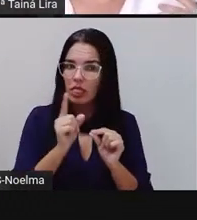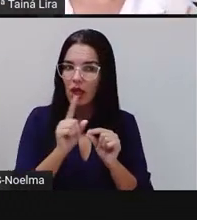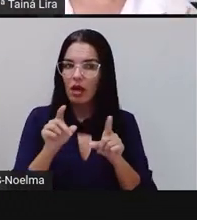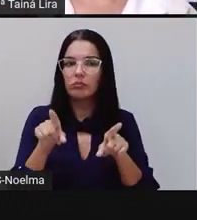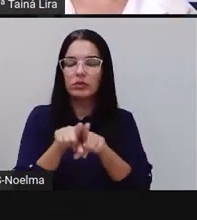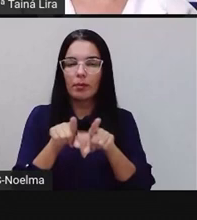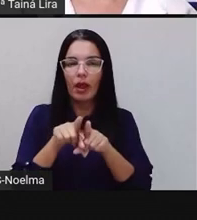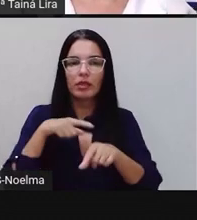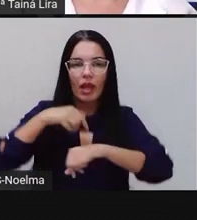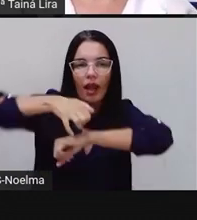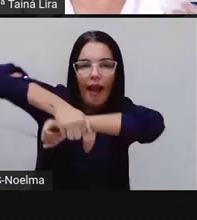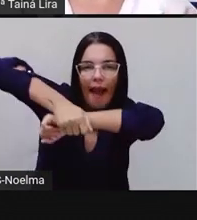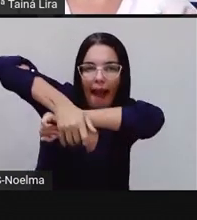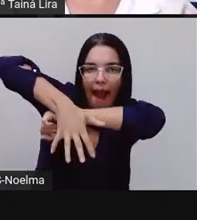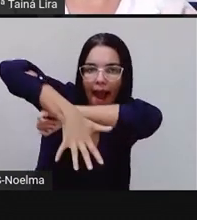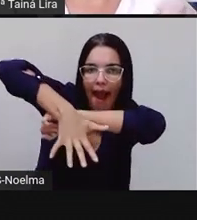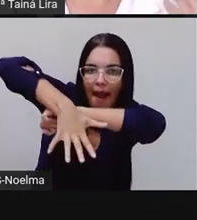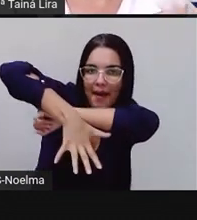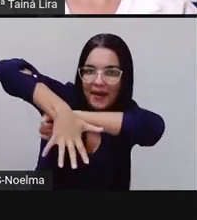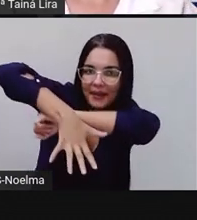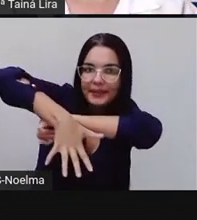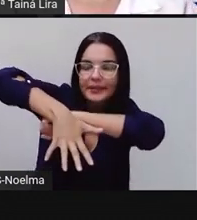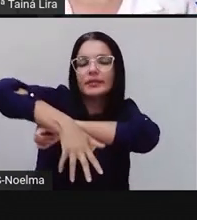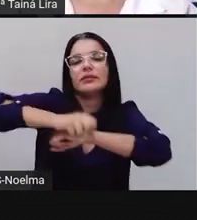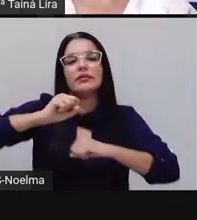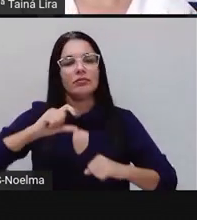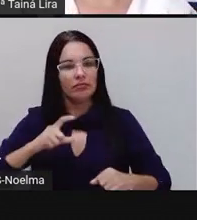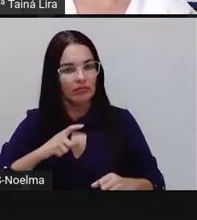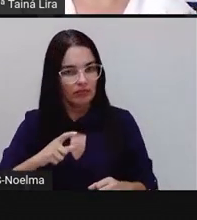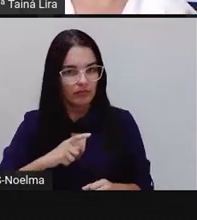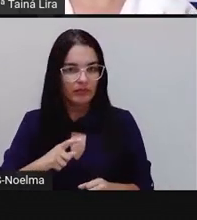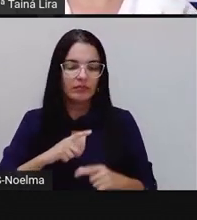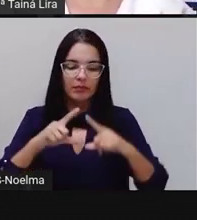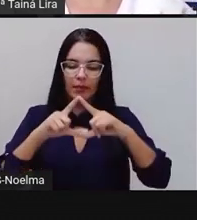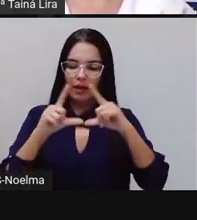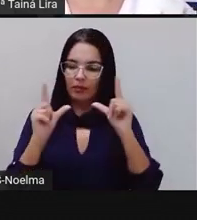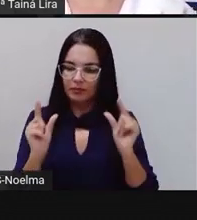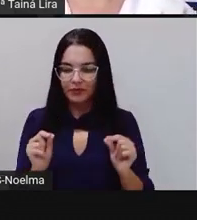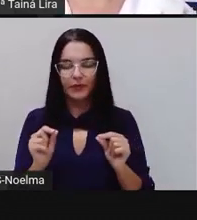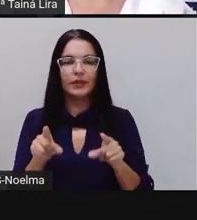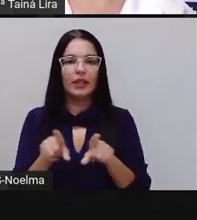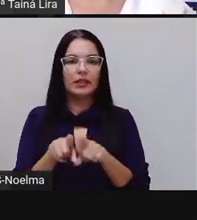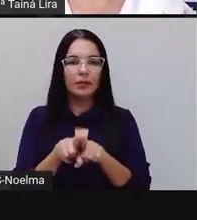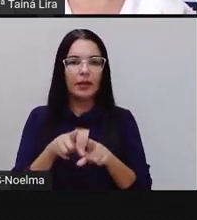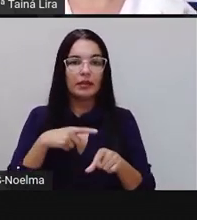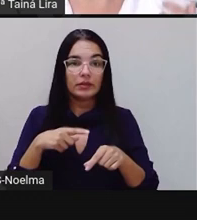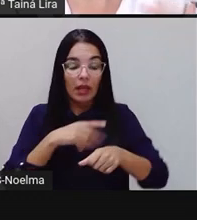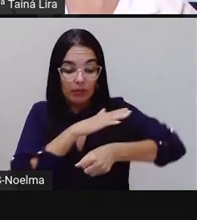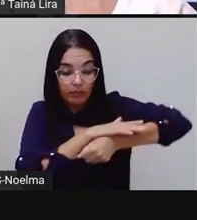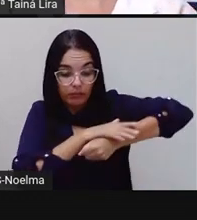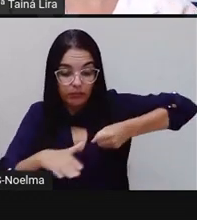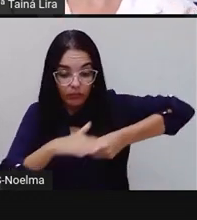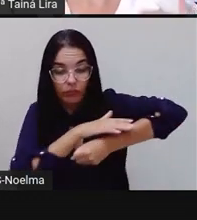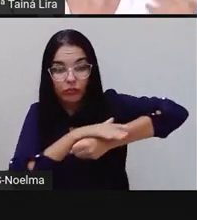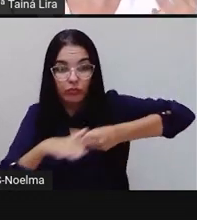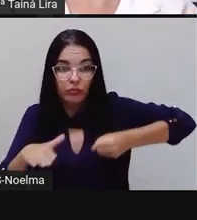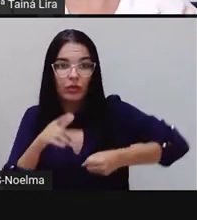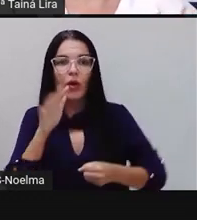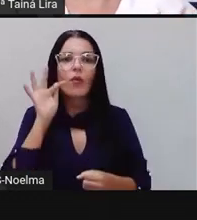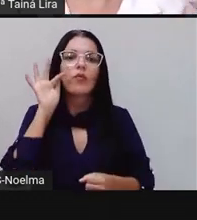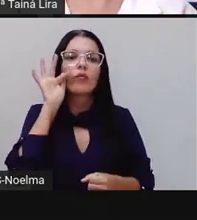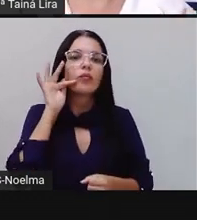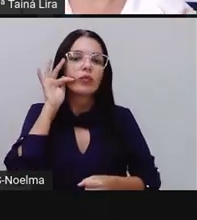Mas aqui a gente tem a folha, ó, que é hortelã. A gente tem a raiz, que é gengibre. E a gente tem a casca do fruto, né? O